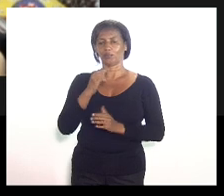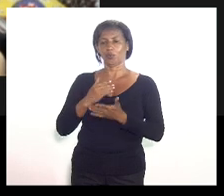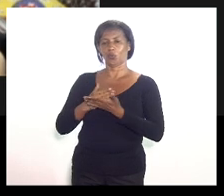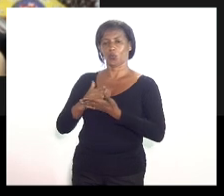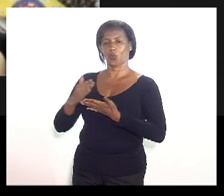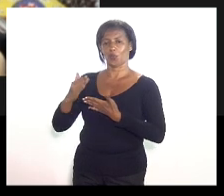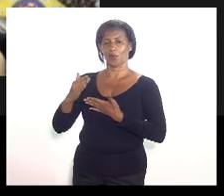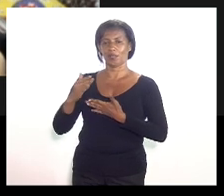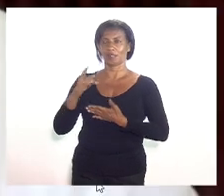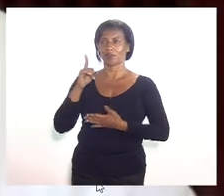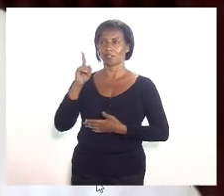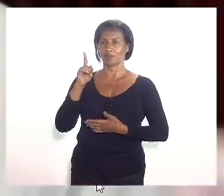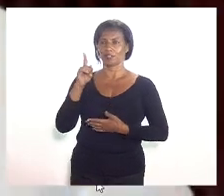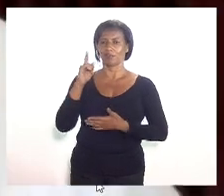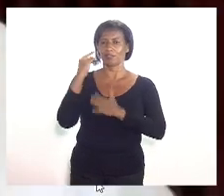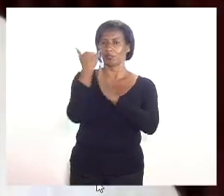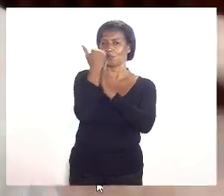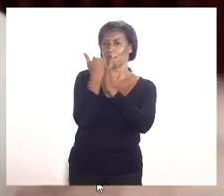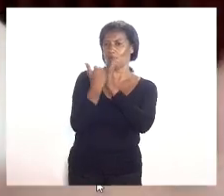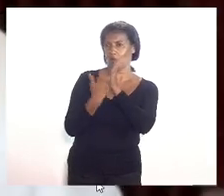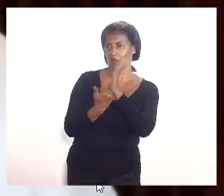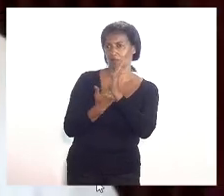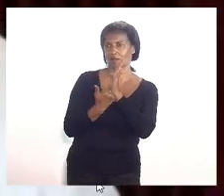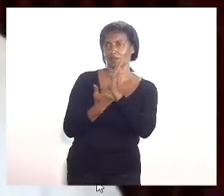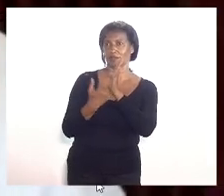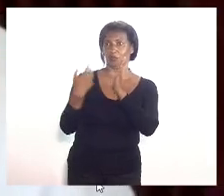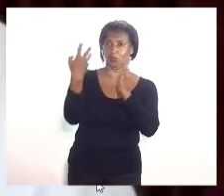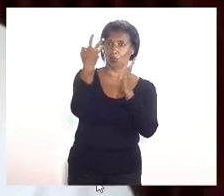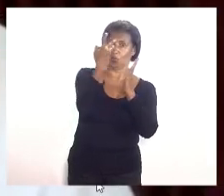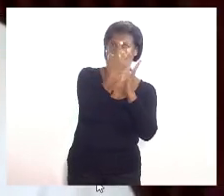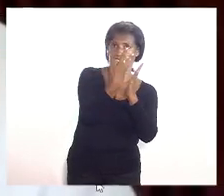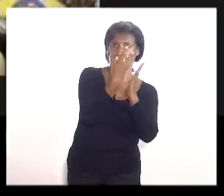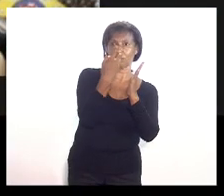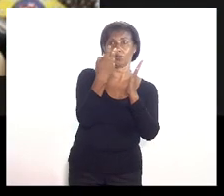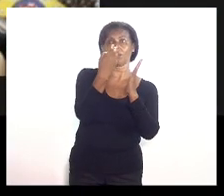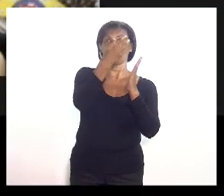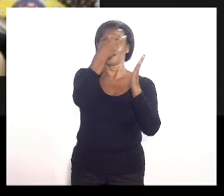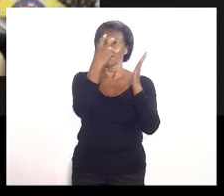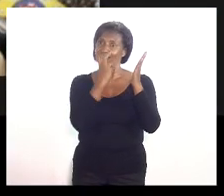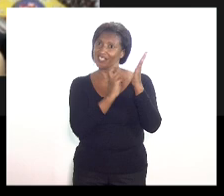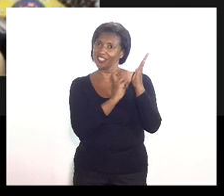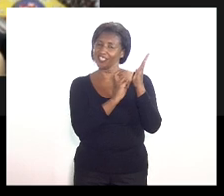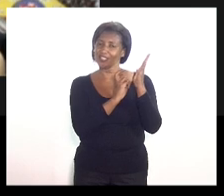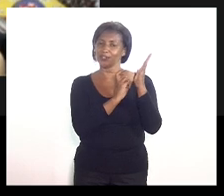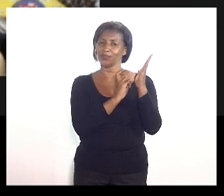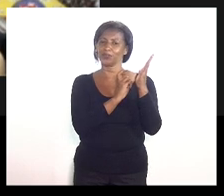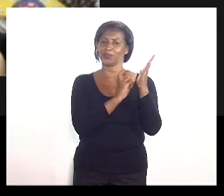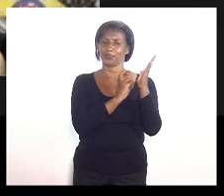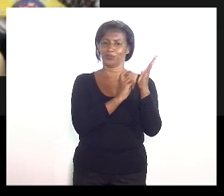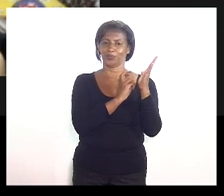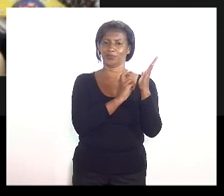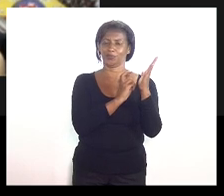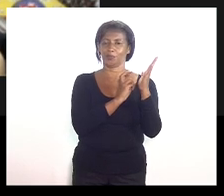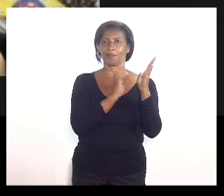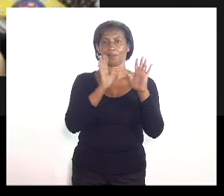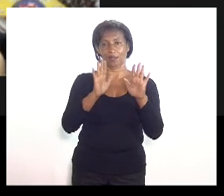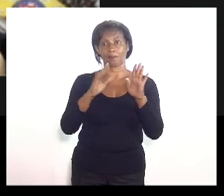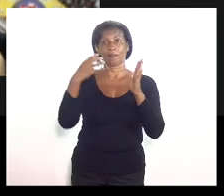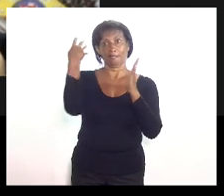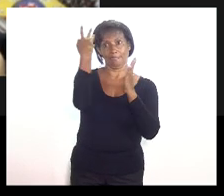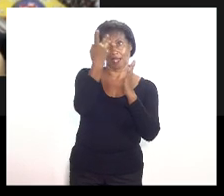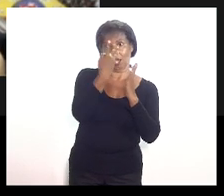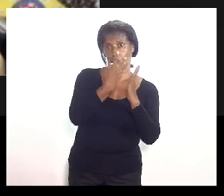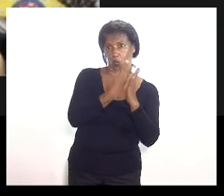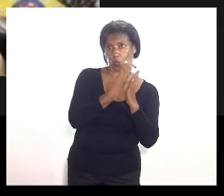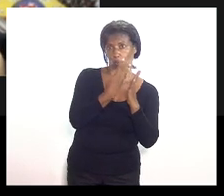fez uma questão de ordem a respeito da 4 e da 5. Não, foi só da 4. Ah, sim, não. A 4, eu